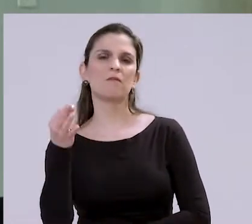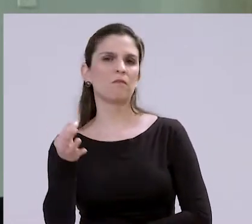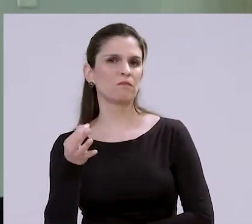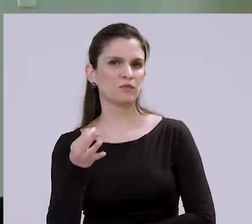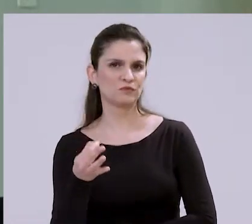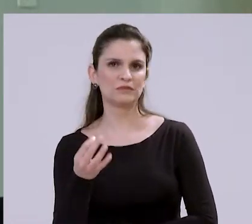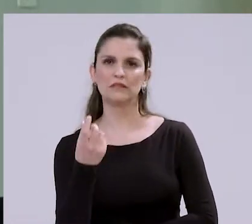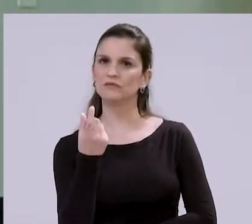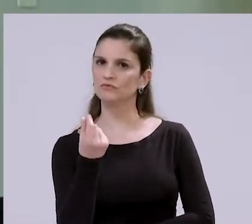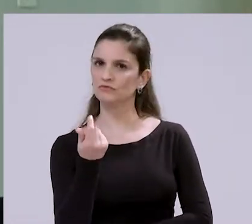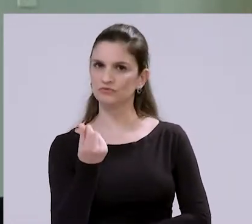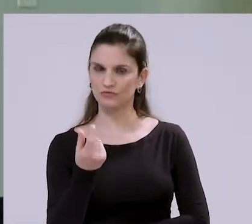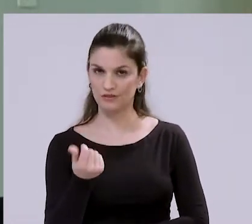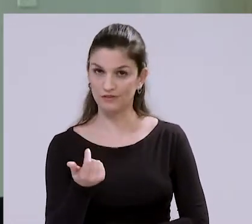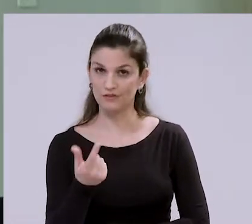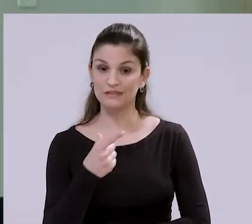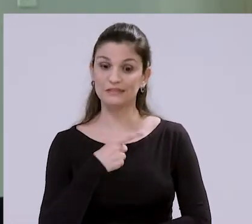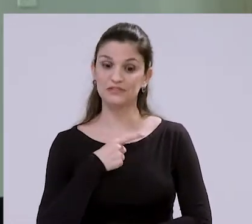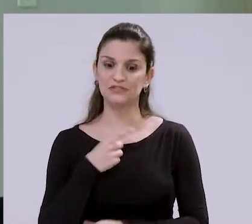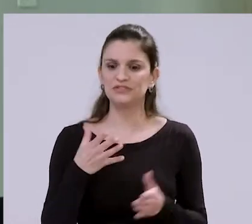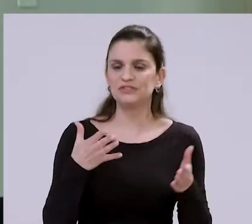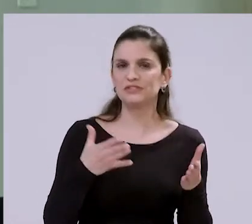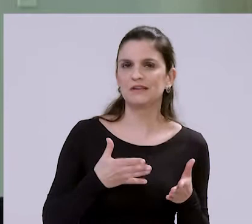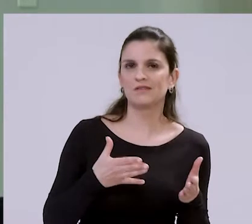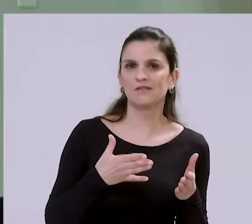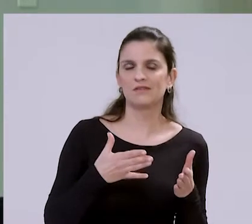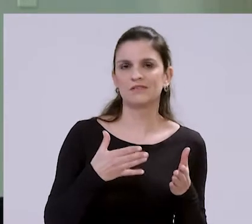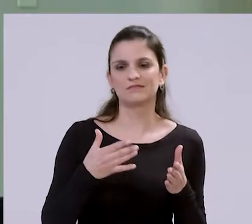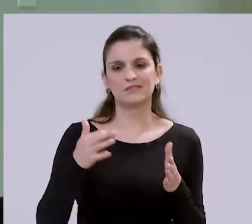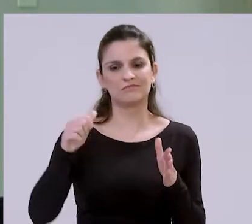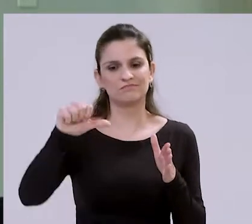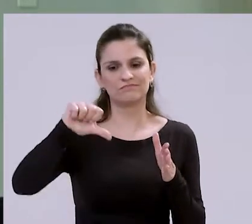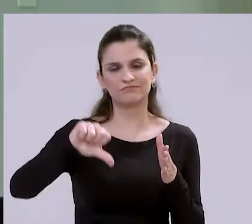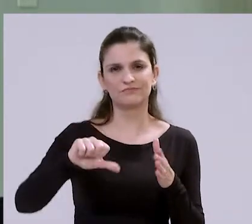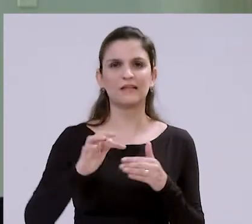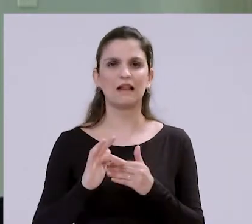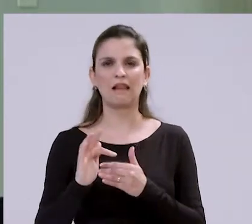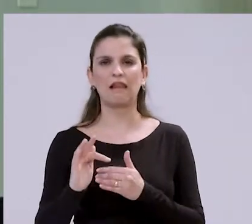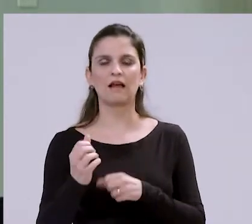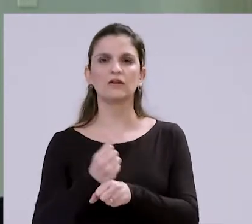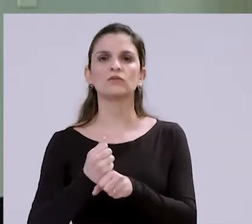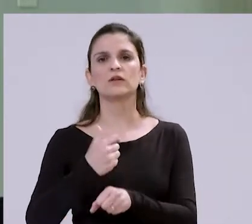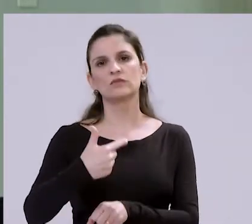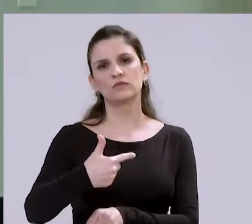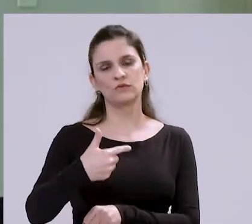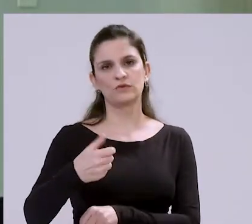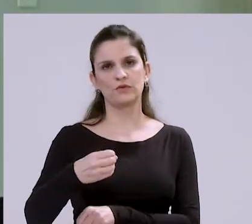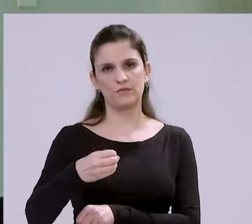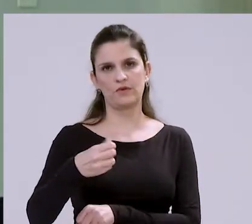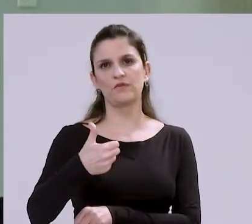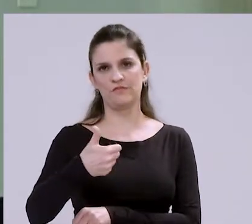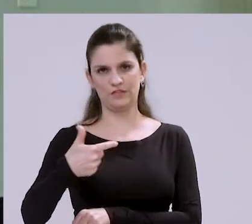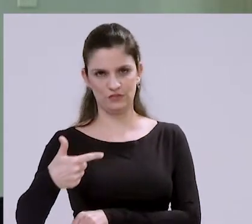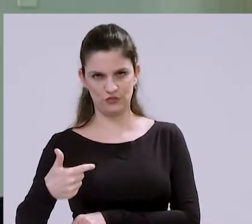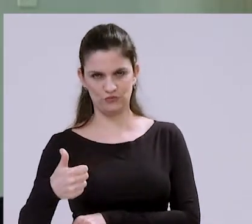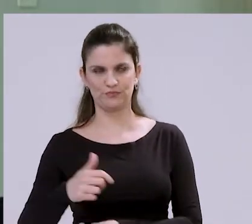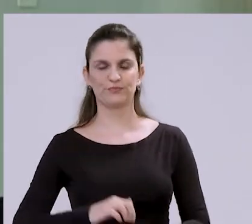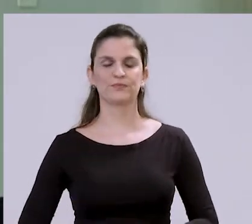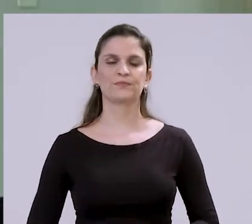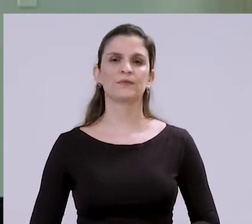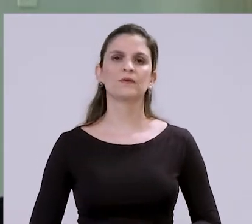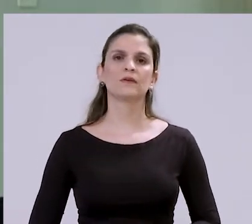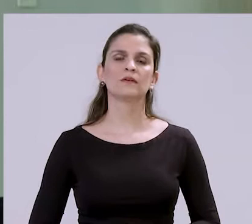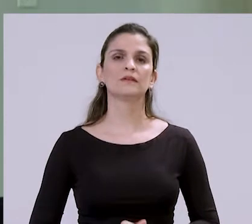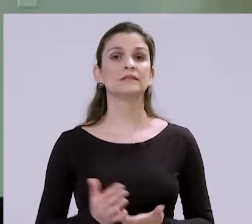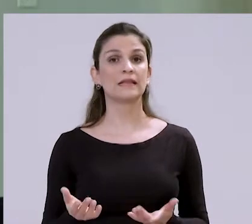% dos valores que nós tínhamos disponíveis para esse ano, menos 4,33% para o ano